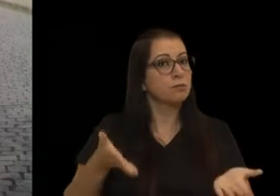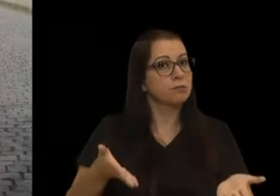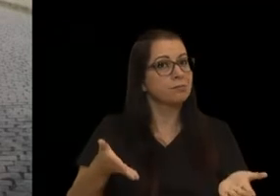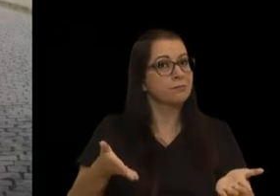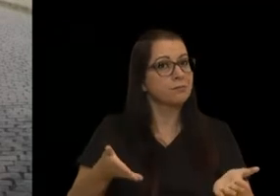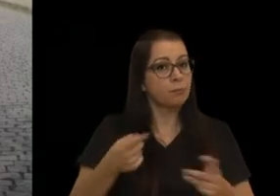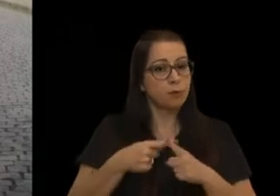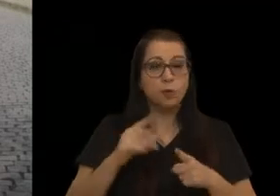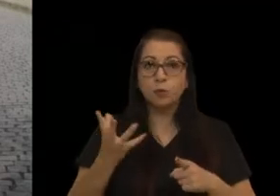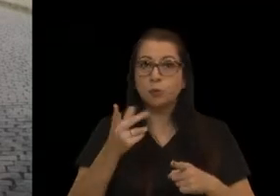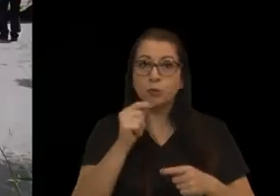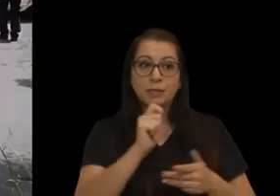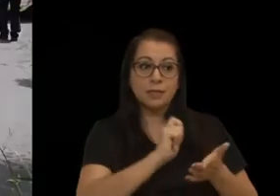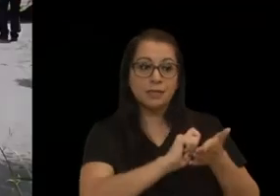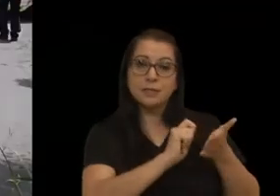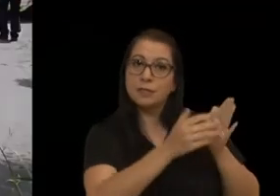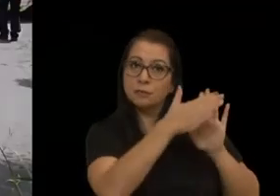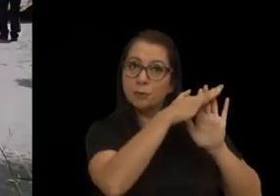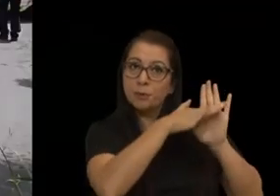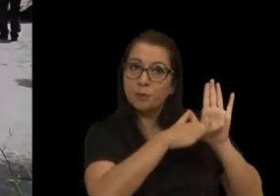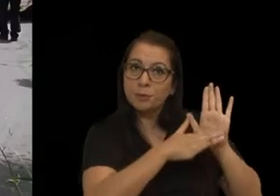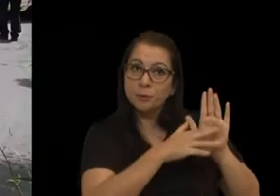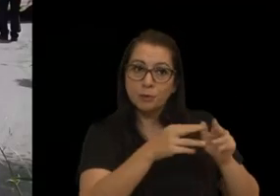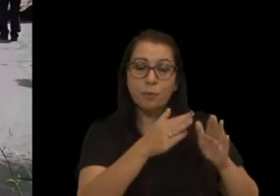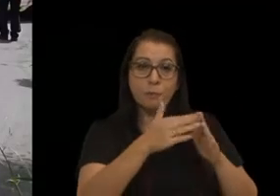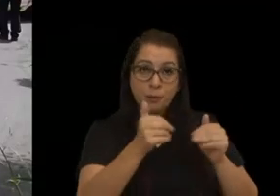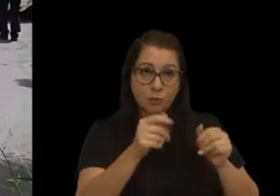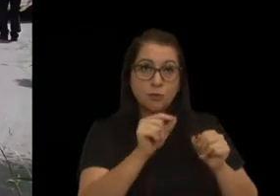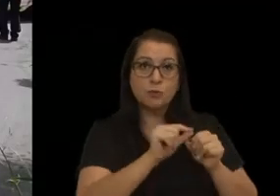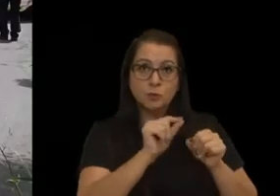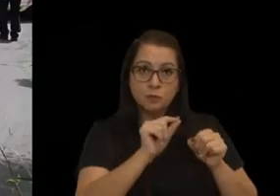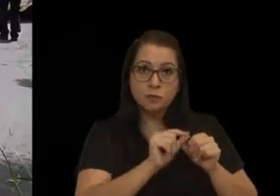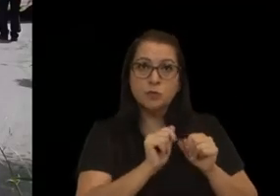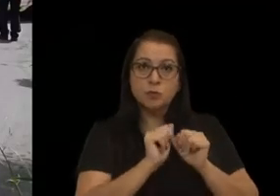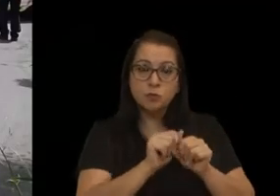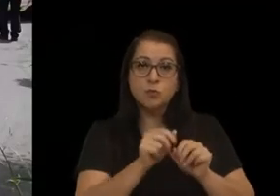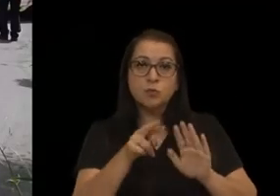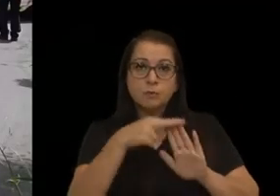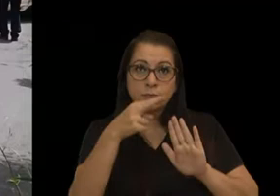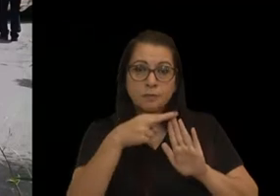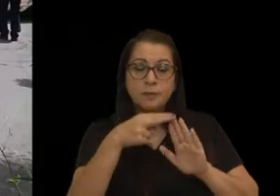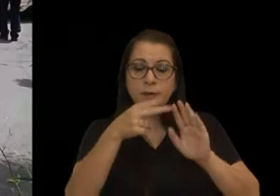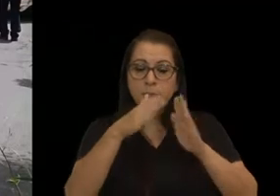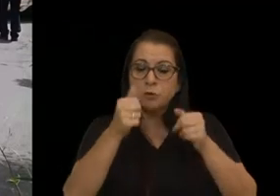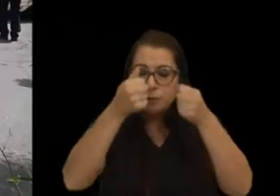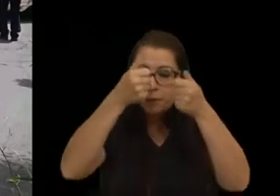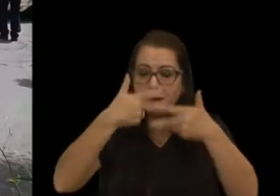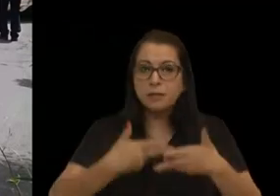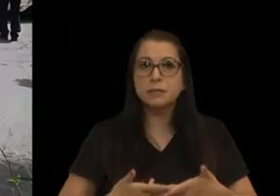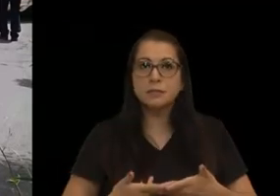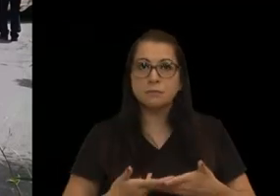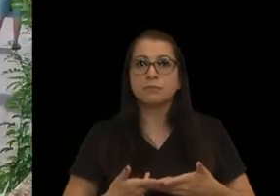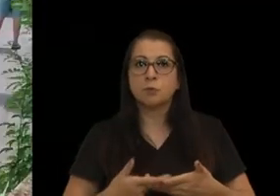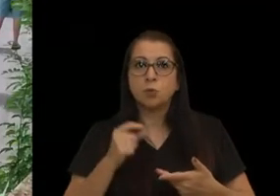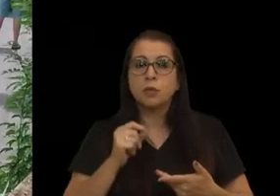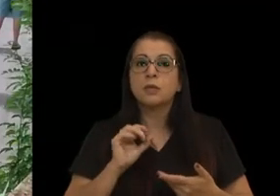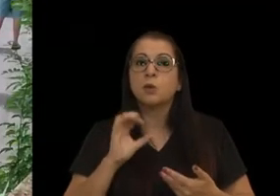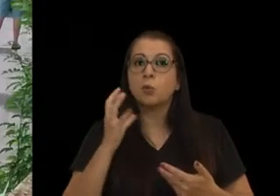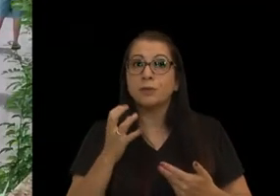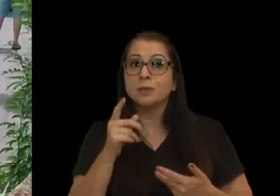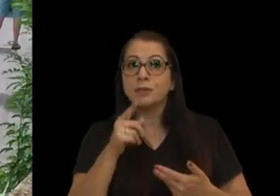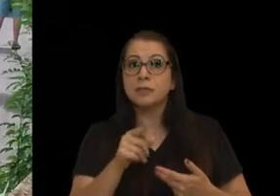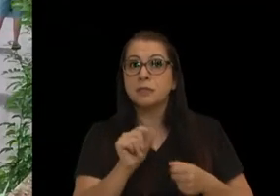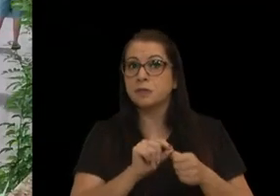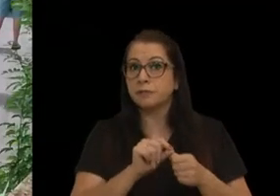Porque tudo que está escrito aqui no requerimento que eu fiz, com a ajuda de vocês, pedindo explicações, o que que iria acontecer, o que que